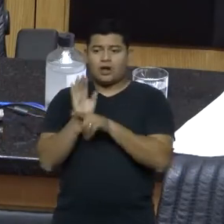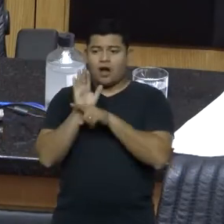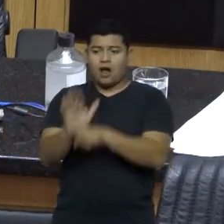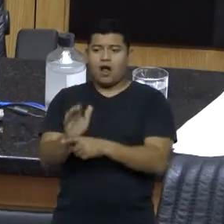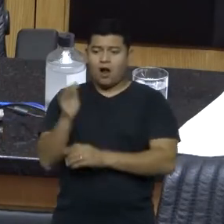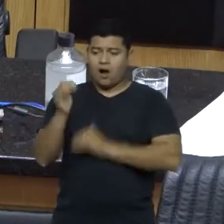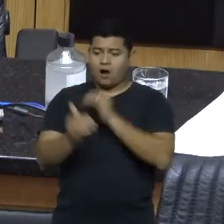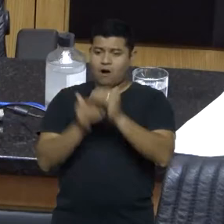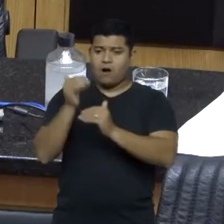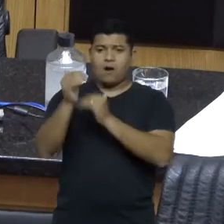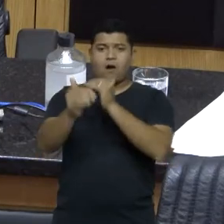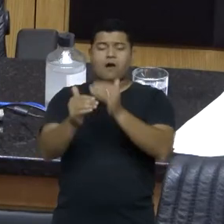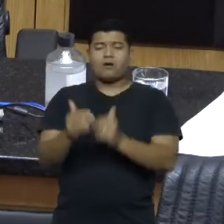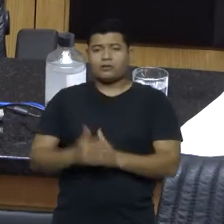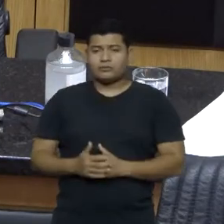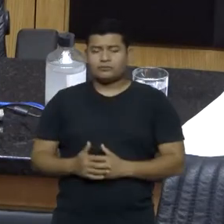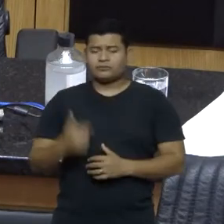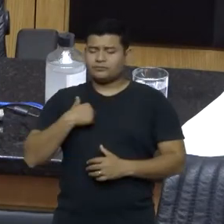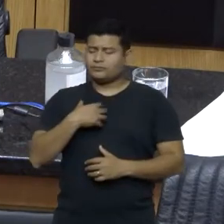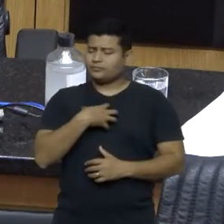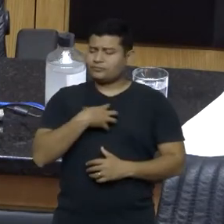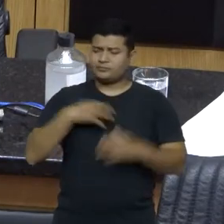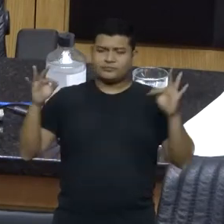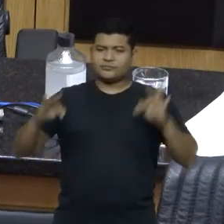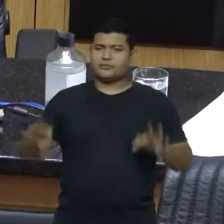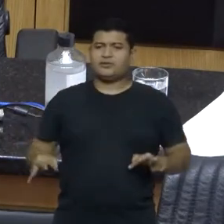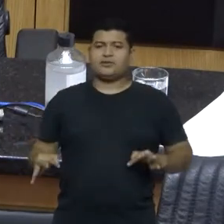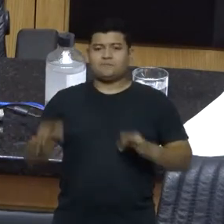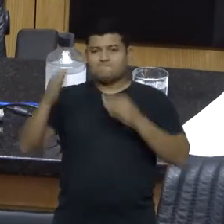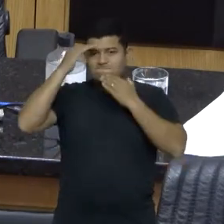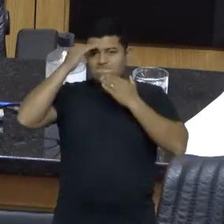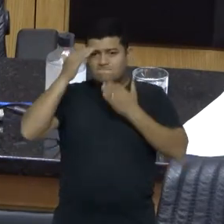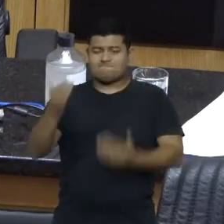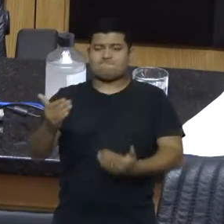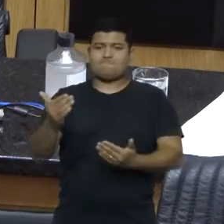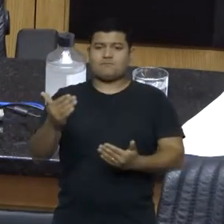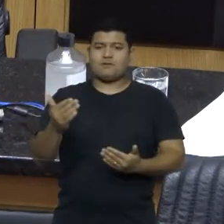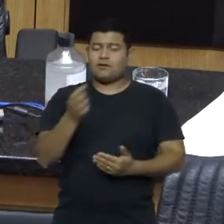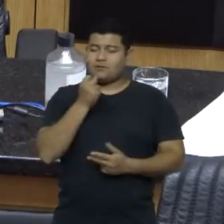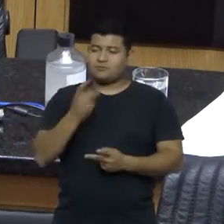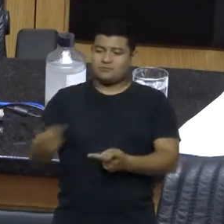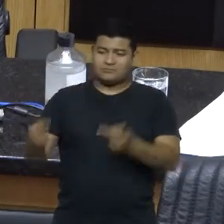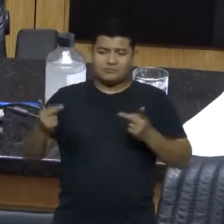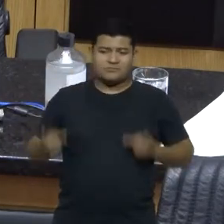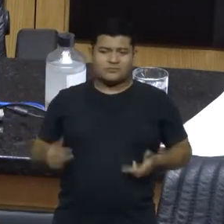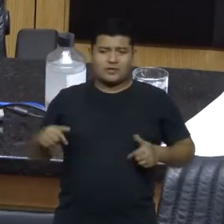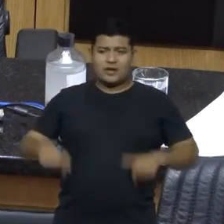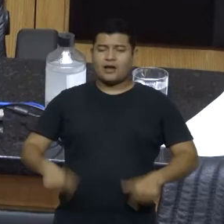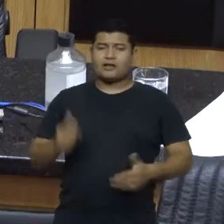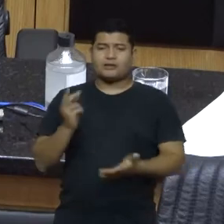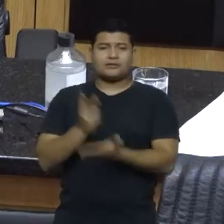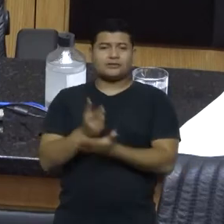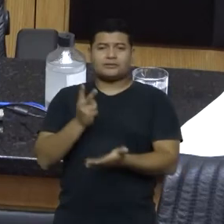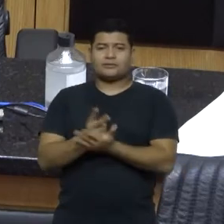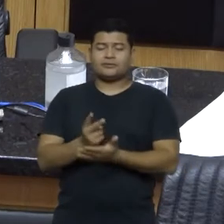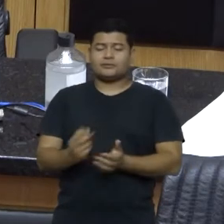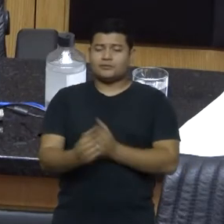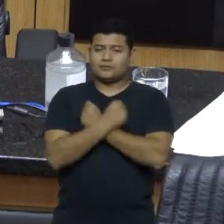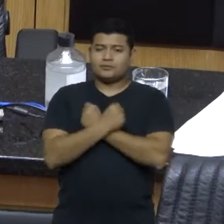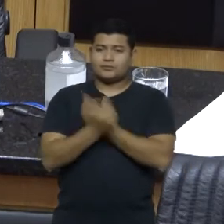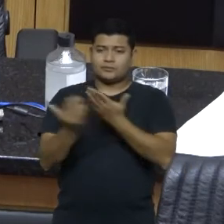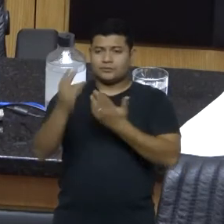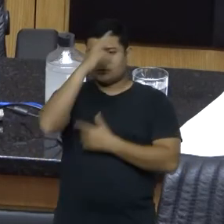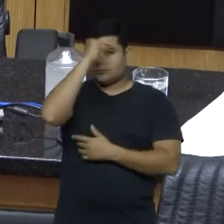Catarina. Então, estou feliz, muito obrigado, sejam sempre bem-vindas, e um abraço ao prefeito Antônio Seron,